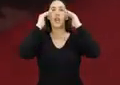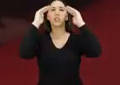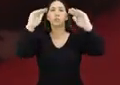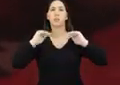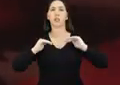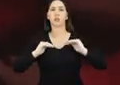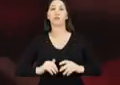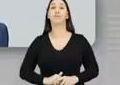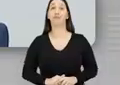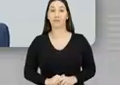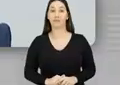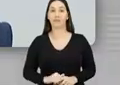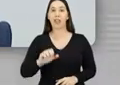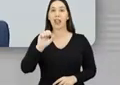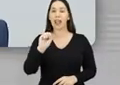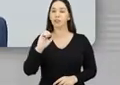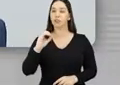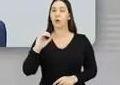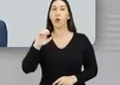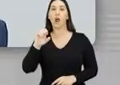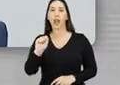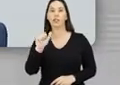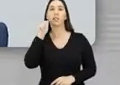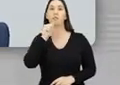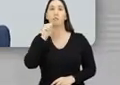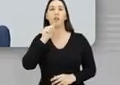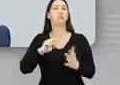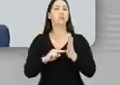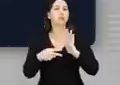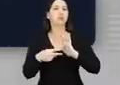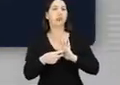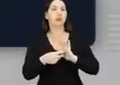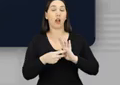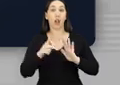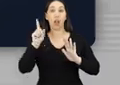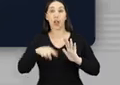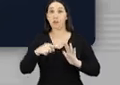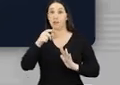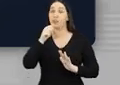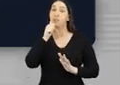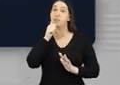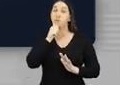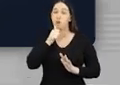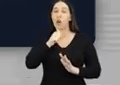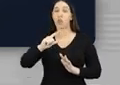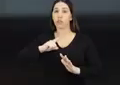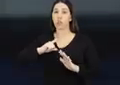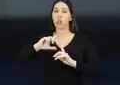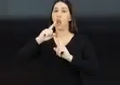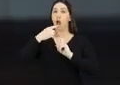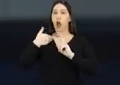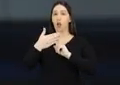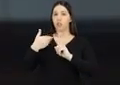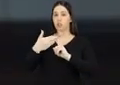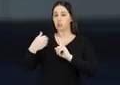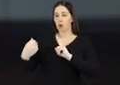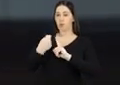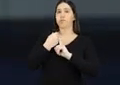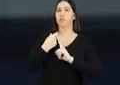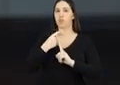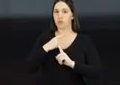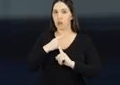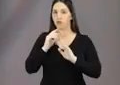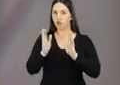Quando a gente criou o SOS Mulher, que é um botão de pânico para que a mulher agredida, que está em medida protetiva, possa